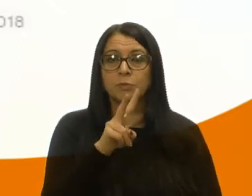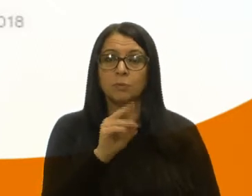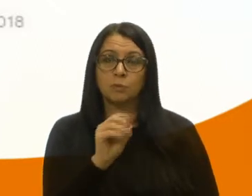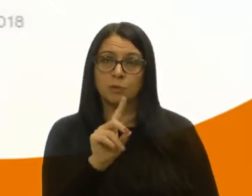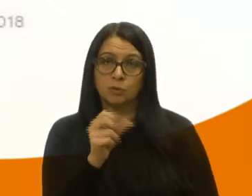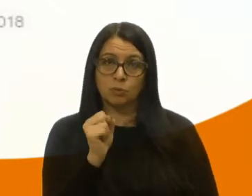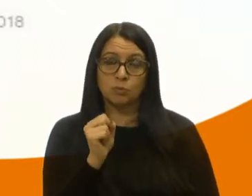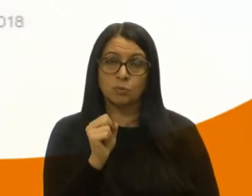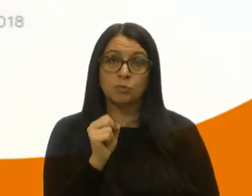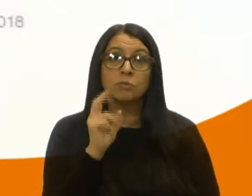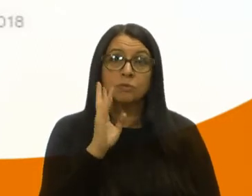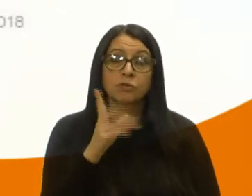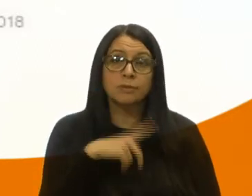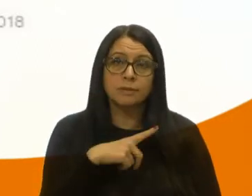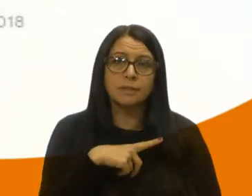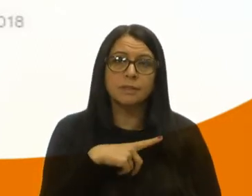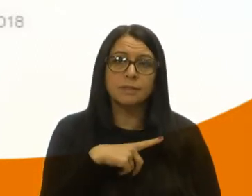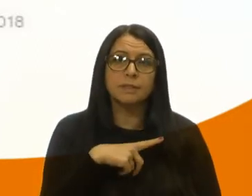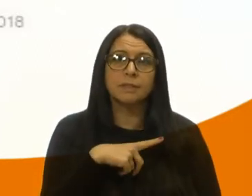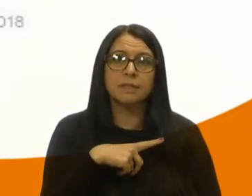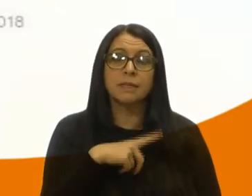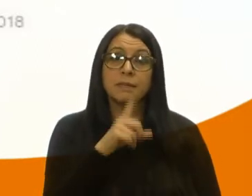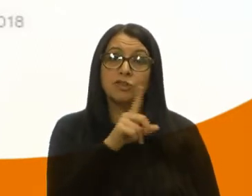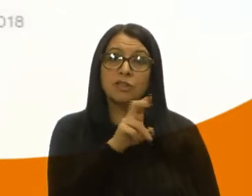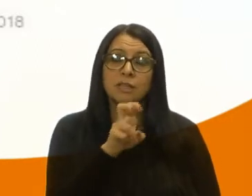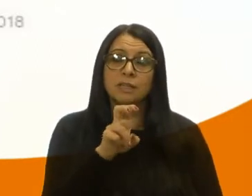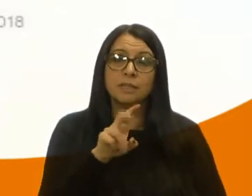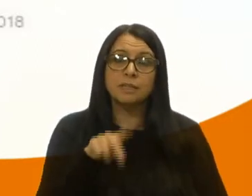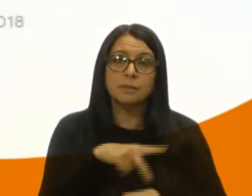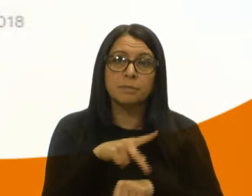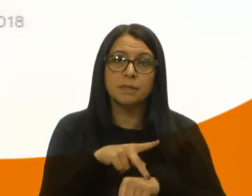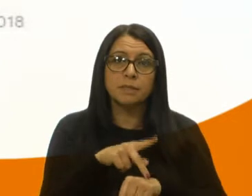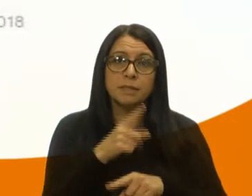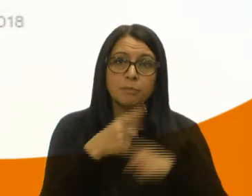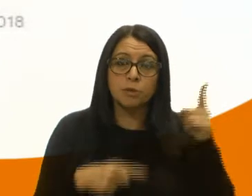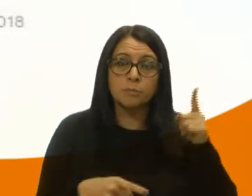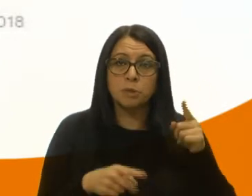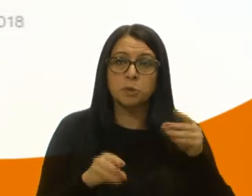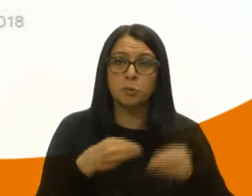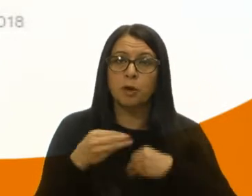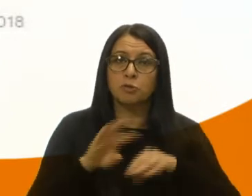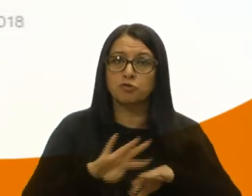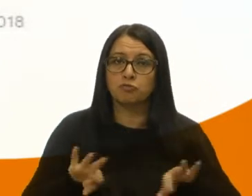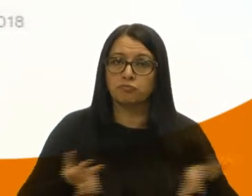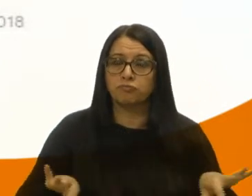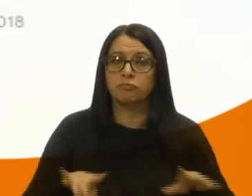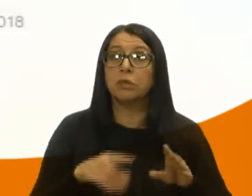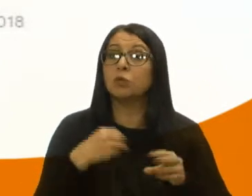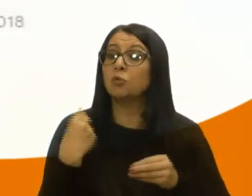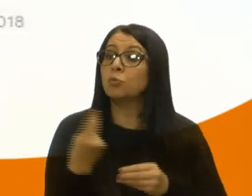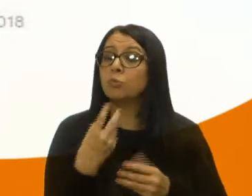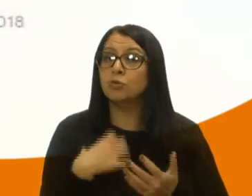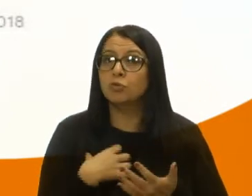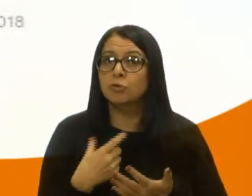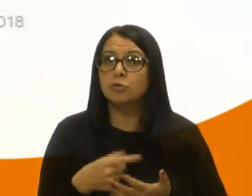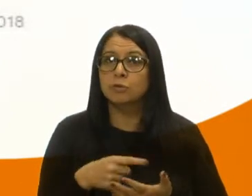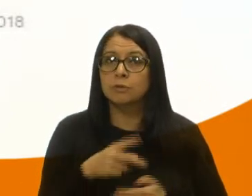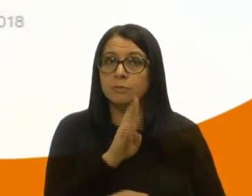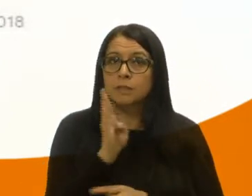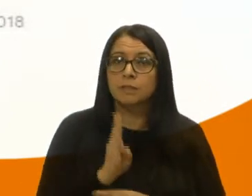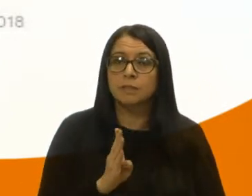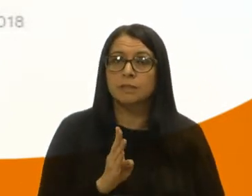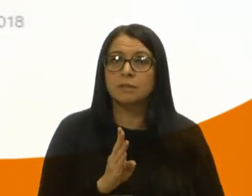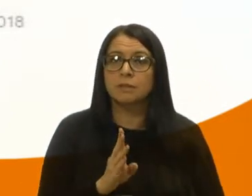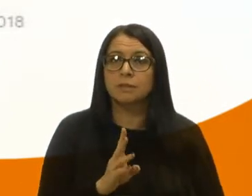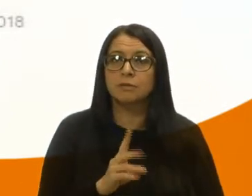e que já existem mais de 15 países que baniram o plástico. Então, de que forma nós, enquanto nação, estamos